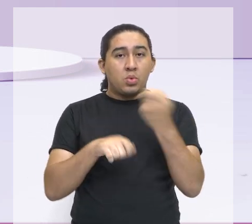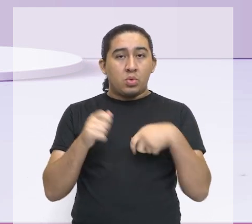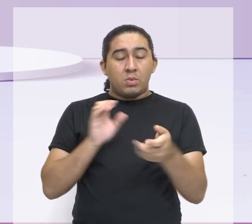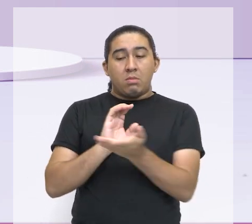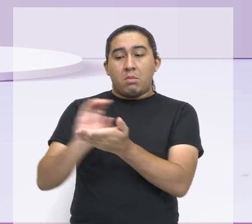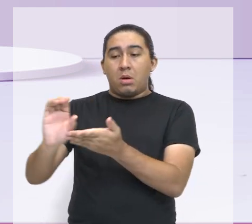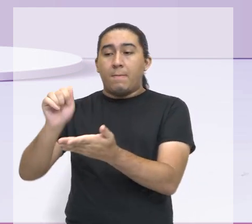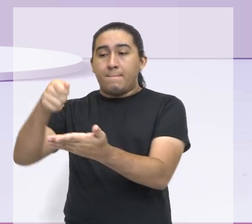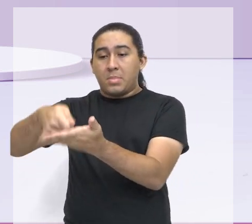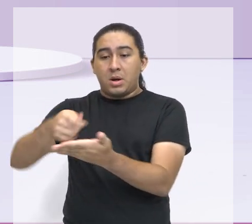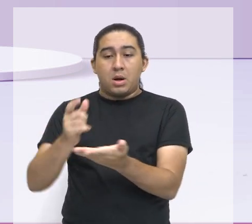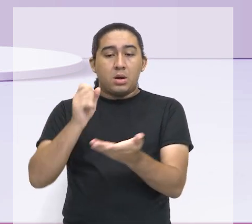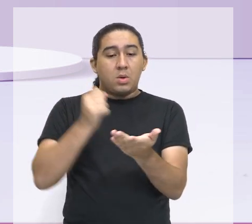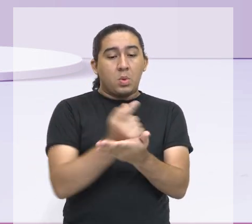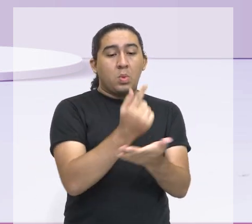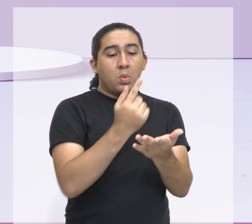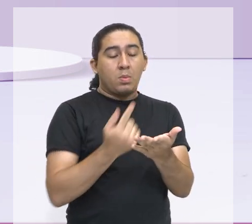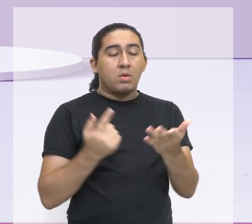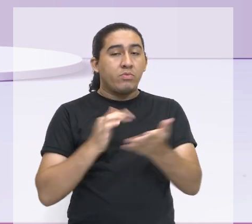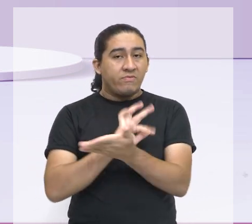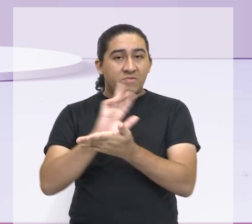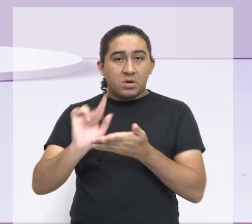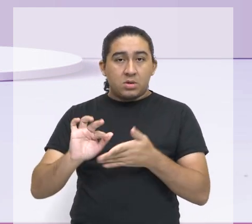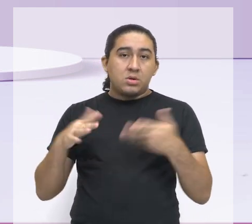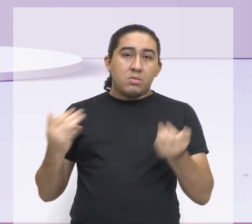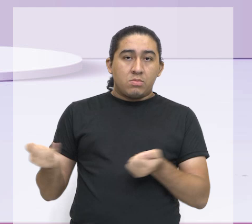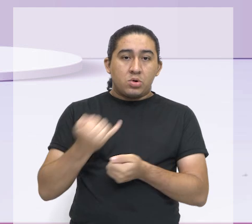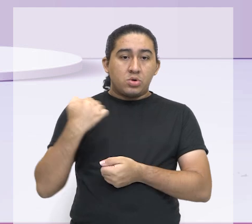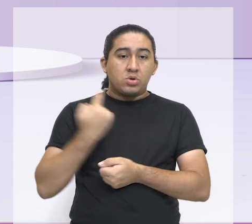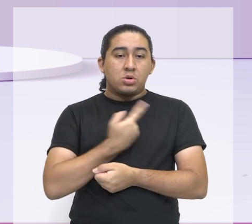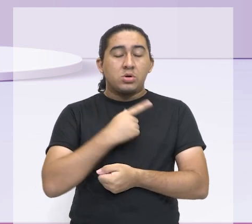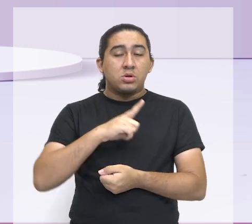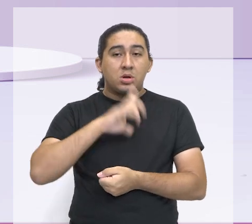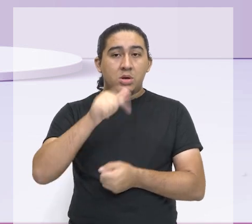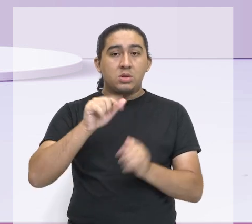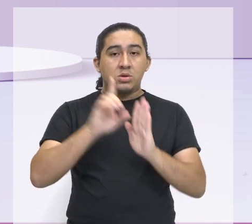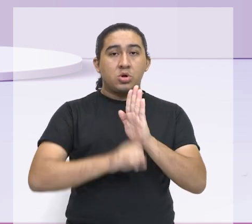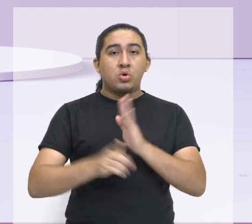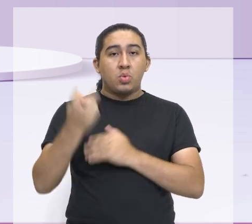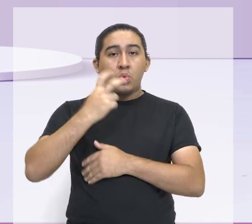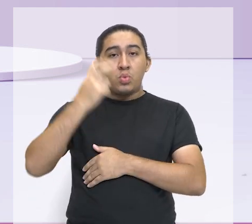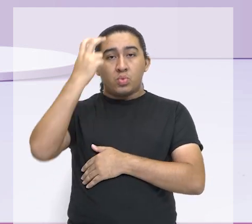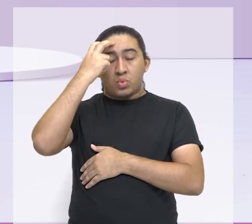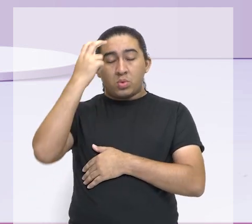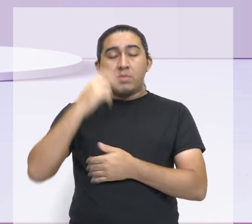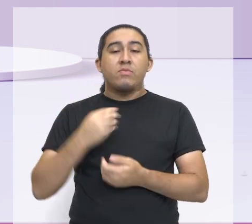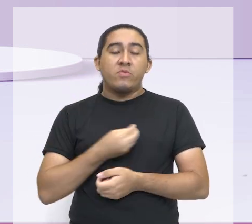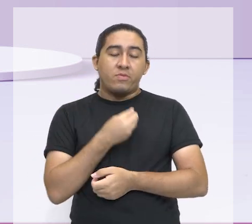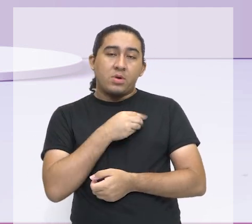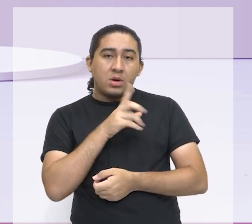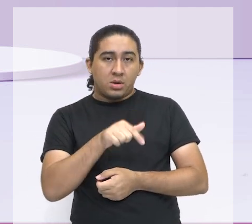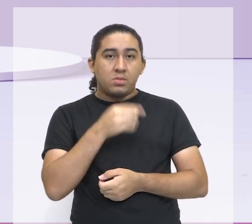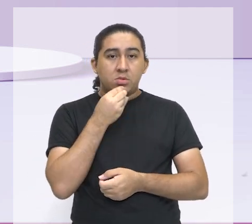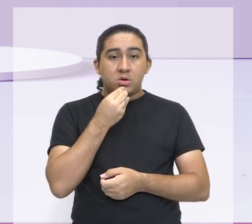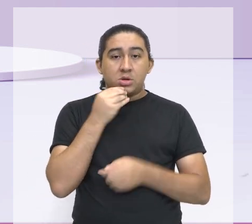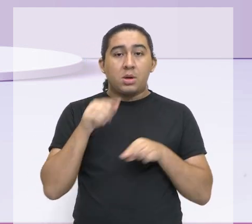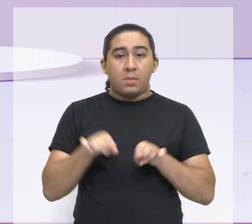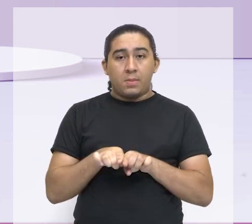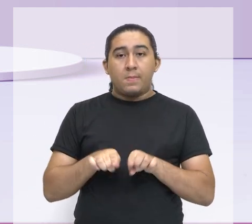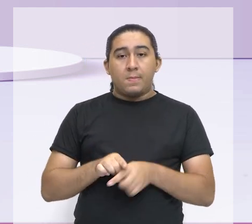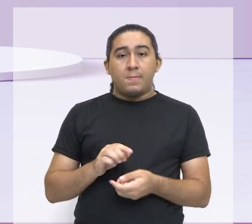cidade. Então, é importante termos os direitos culturais. Viver esses momentos aí também.